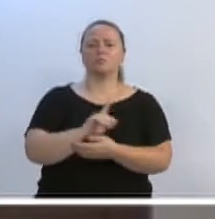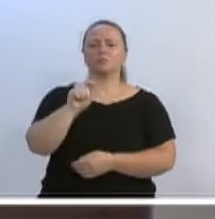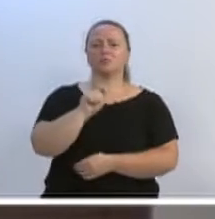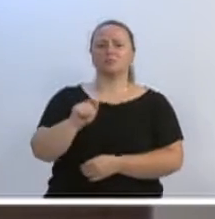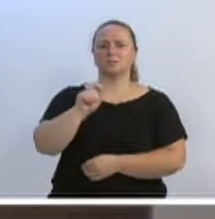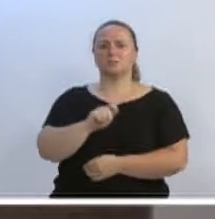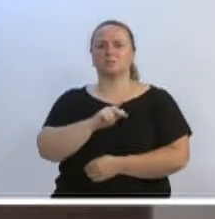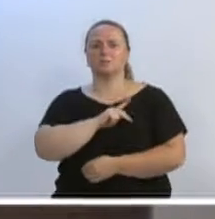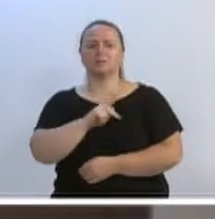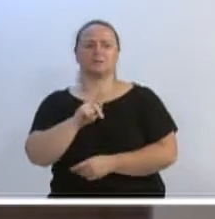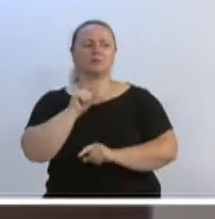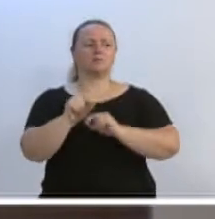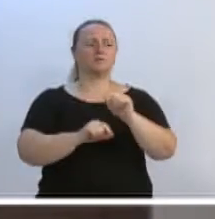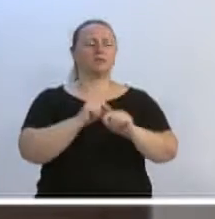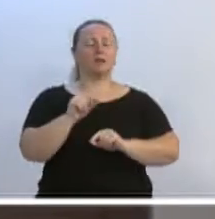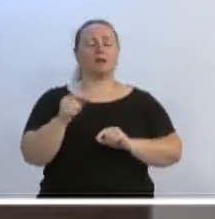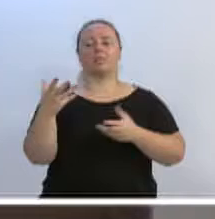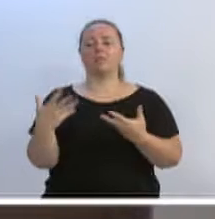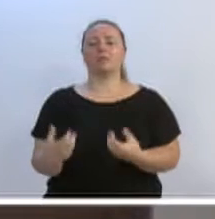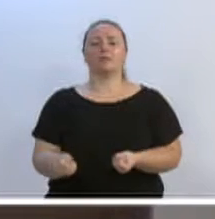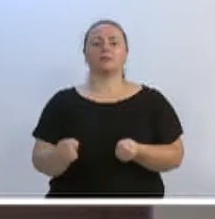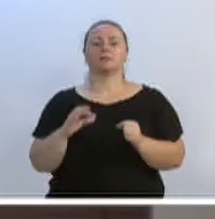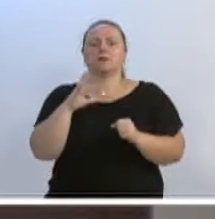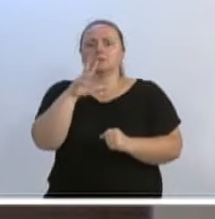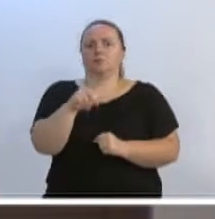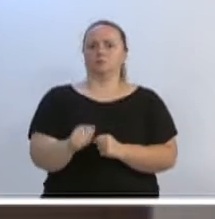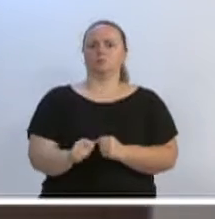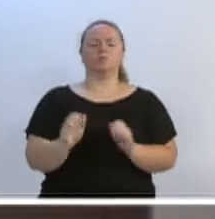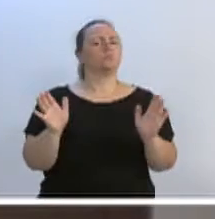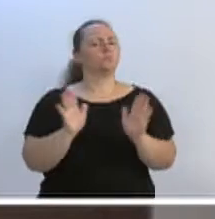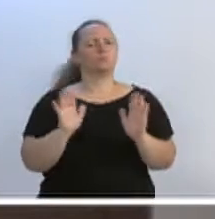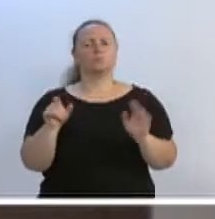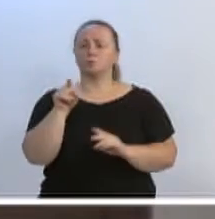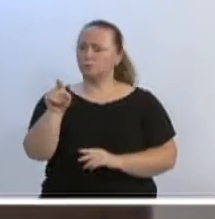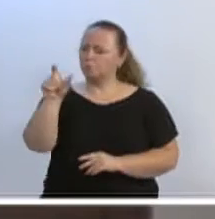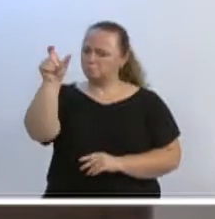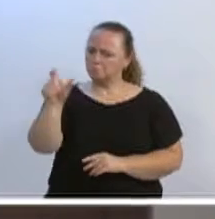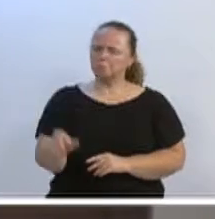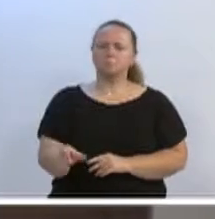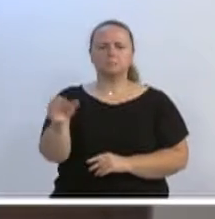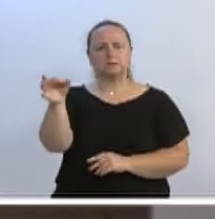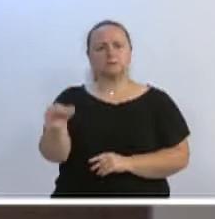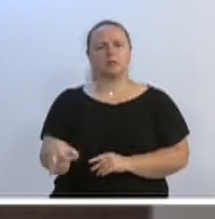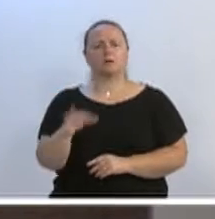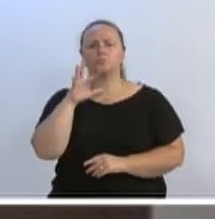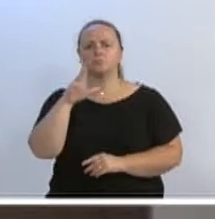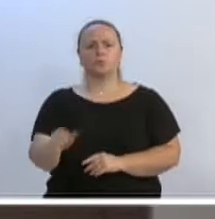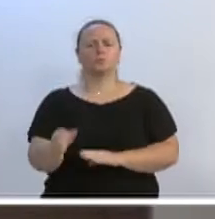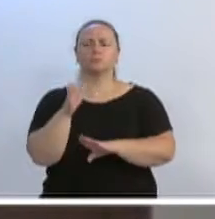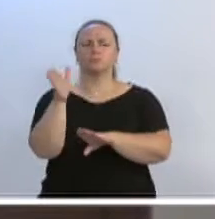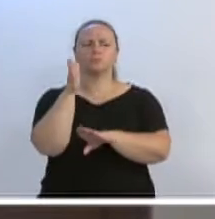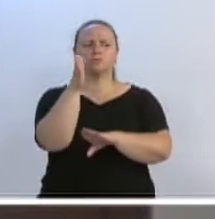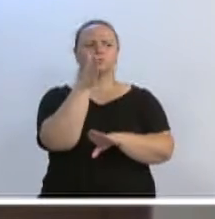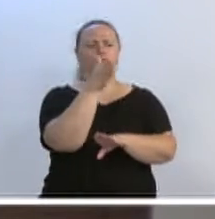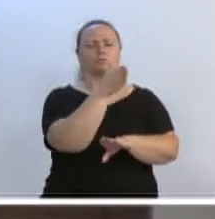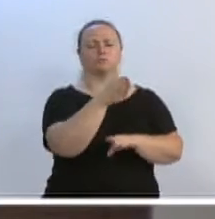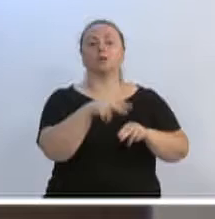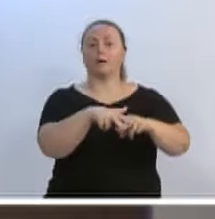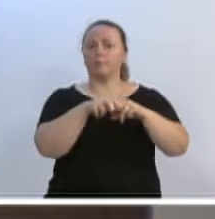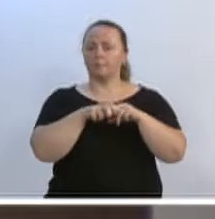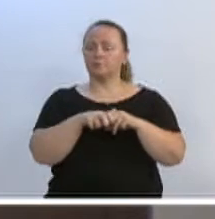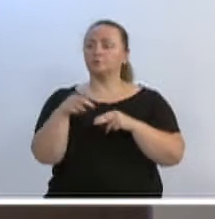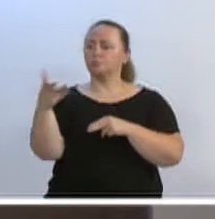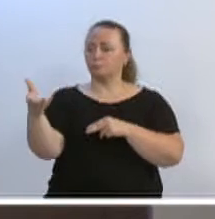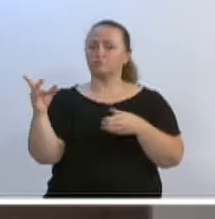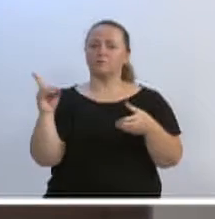que atende só um ou outro vereador e esquece os outros. Você não, bate na porta de todos, conversa com todos, e é isso que tem que fazer. E é por isso que muitos dos seus pedidos estão sendo